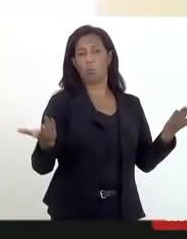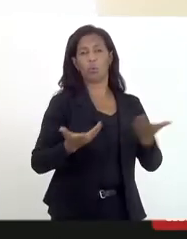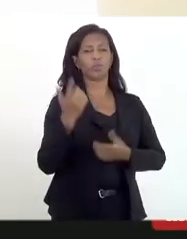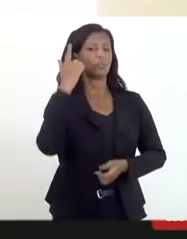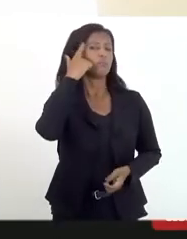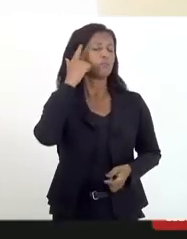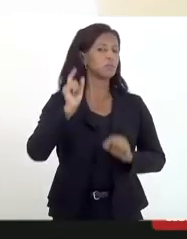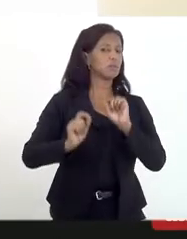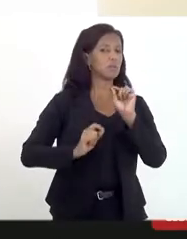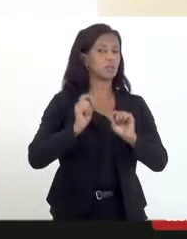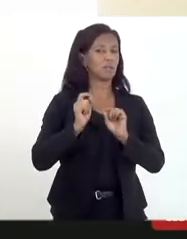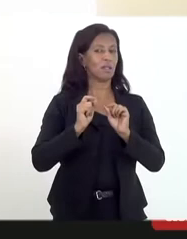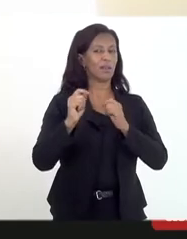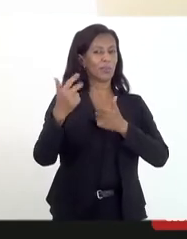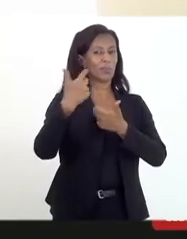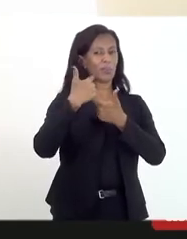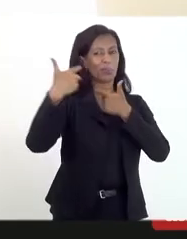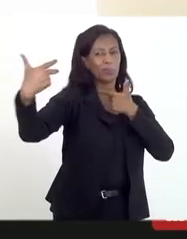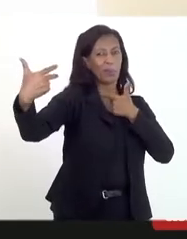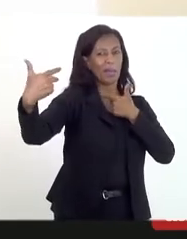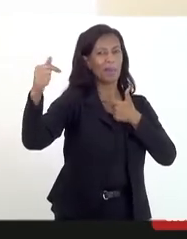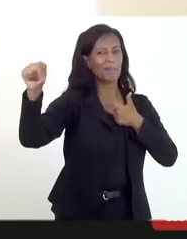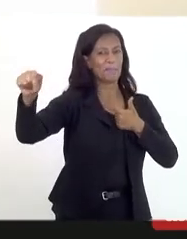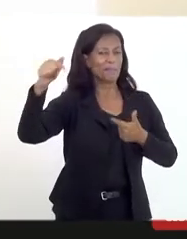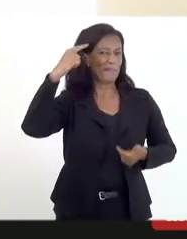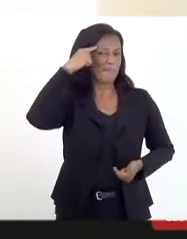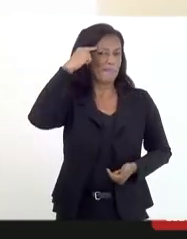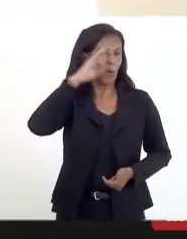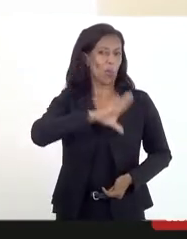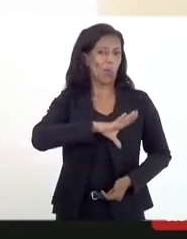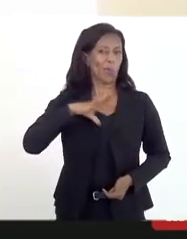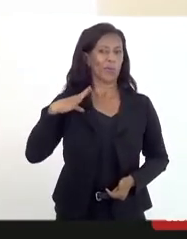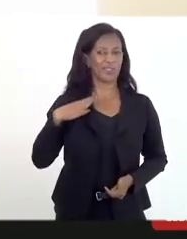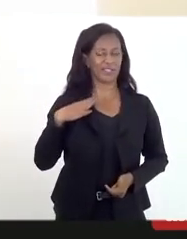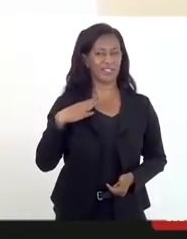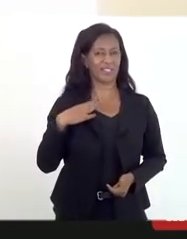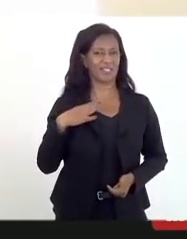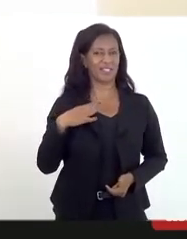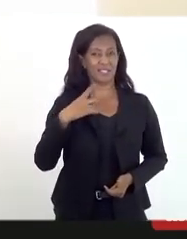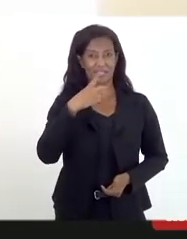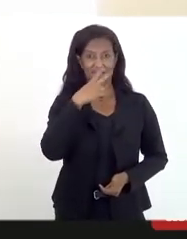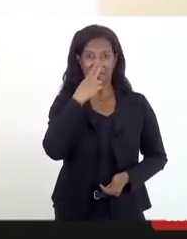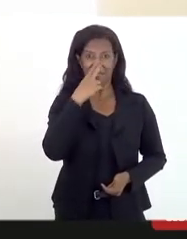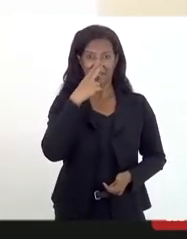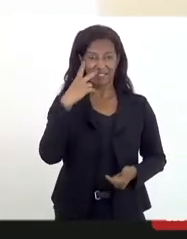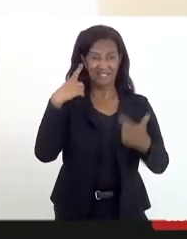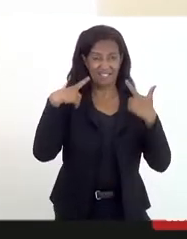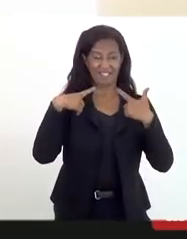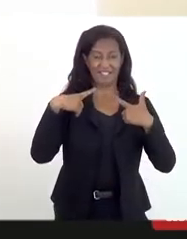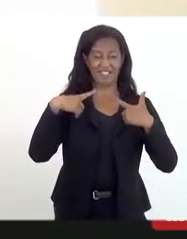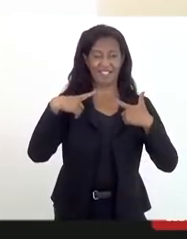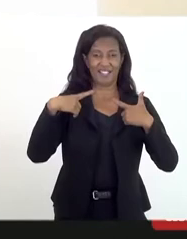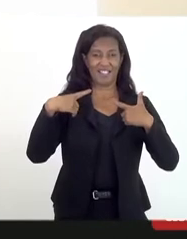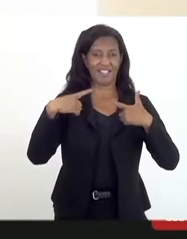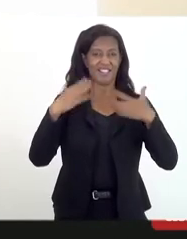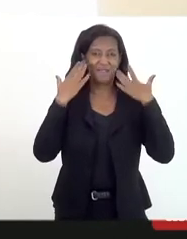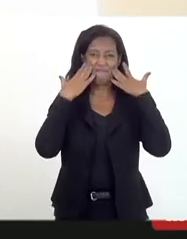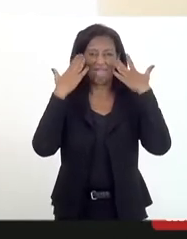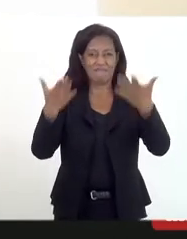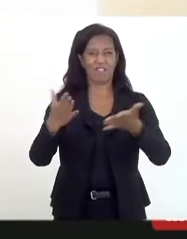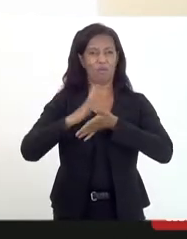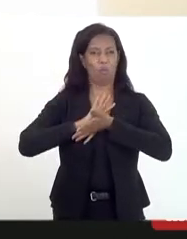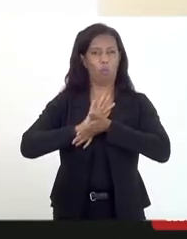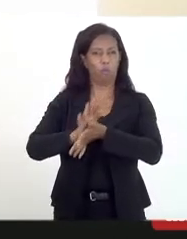sobretudo online, se sentem muito encorajadas e muito valentes para proferir qualquer tipo de manifestação